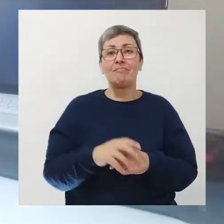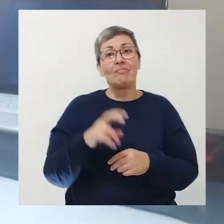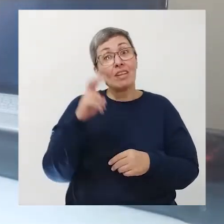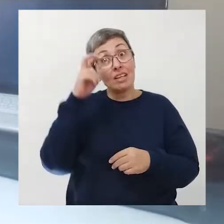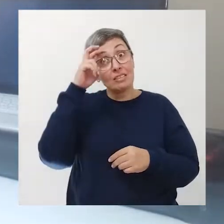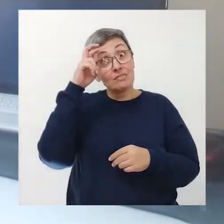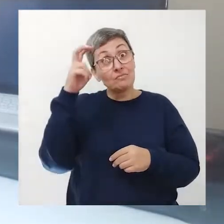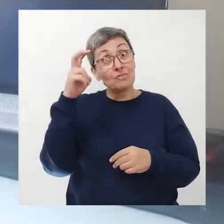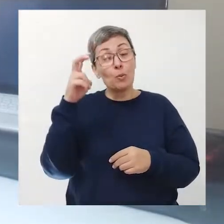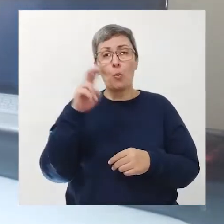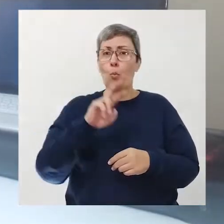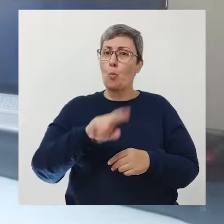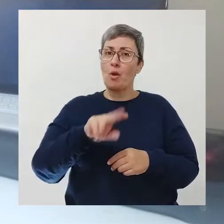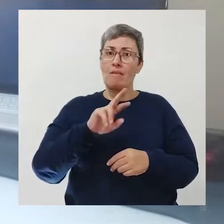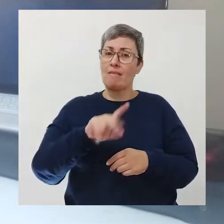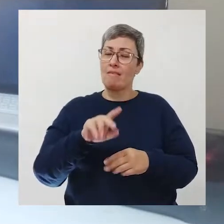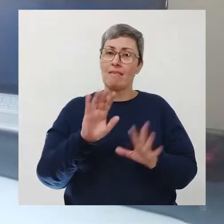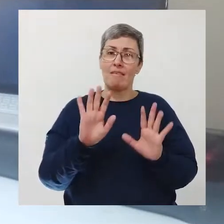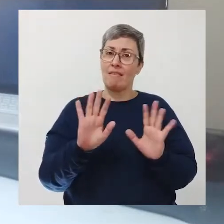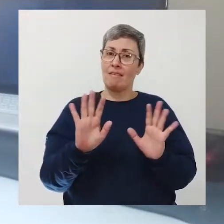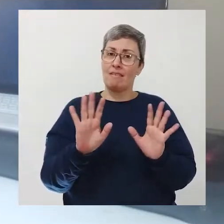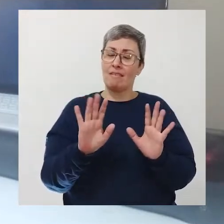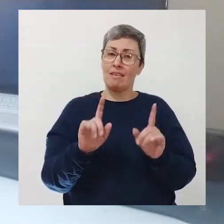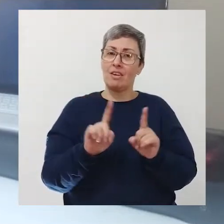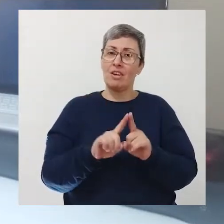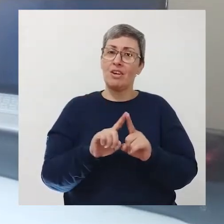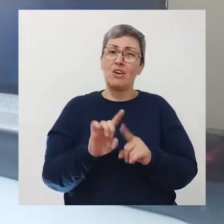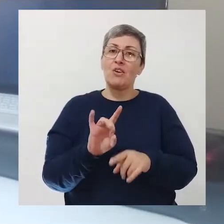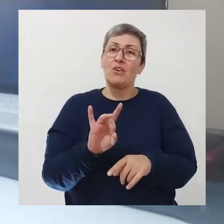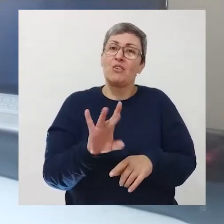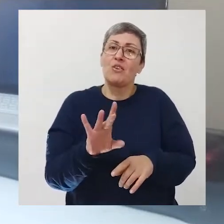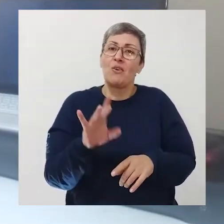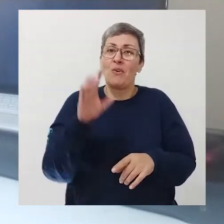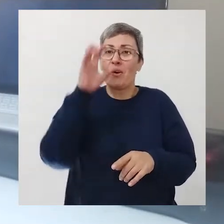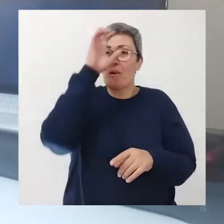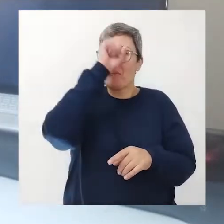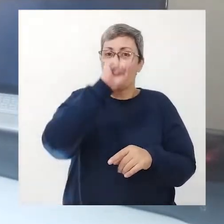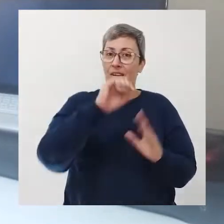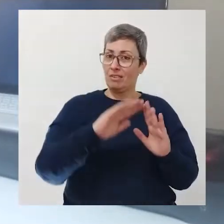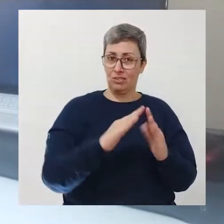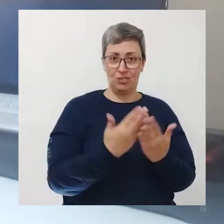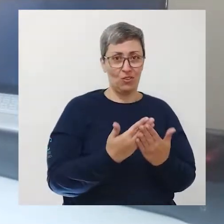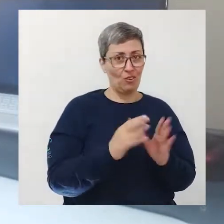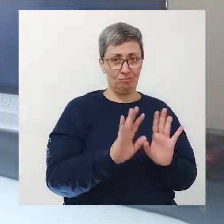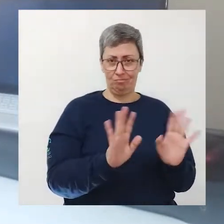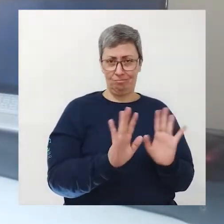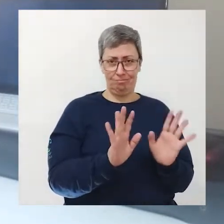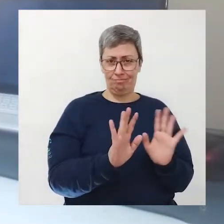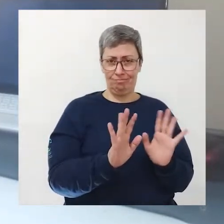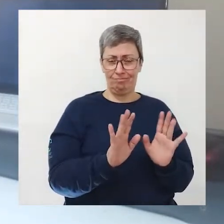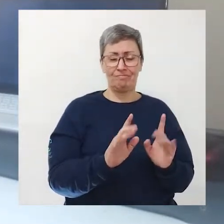Sabedoria aqui não se trata só do que aprendemos na escola